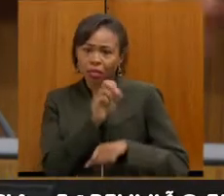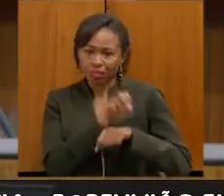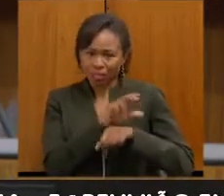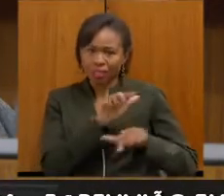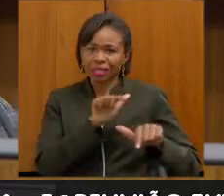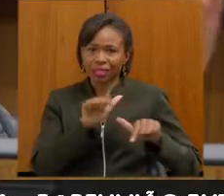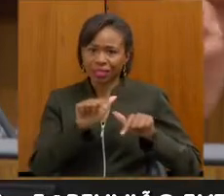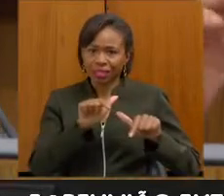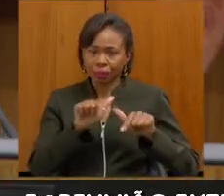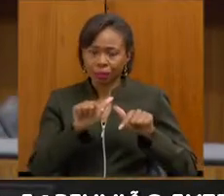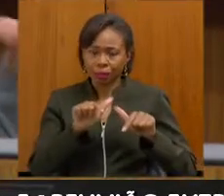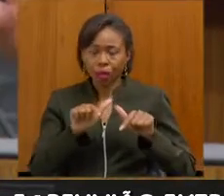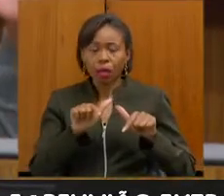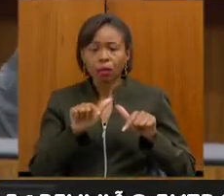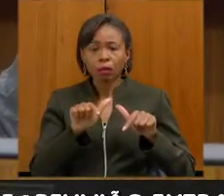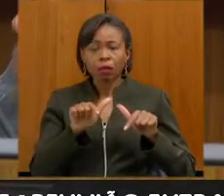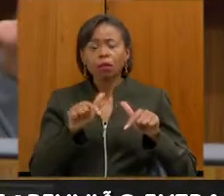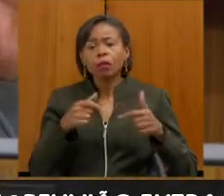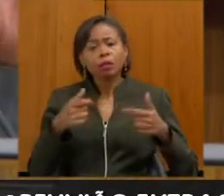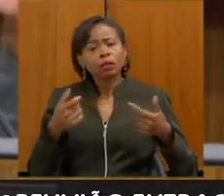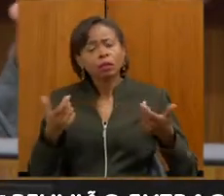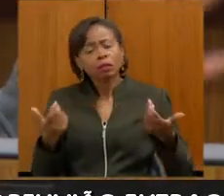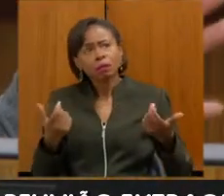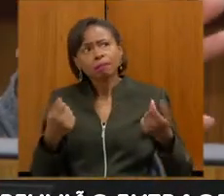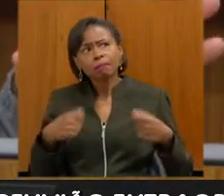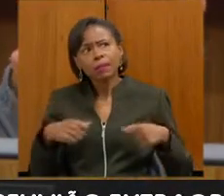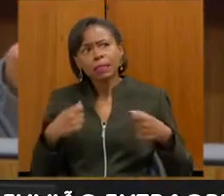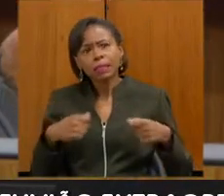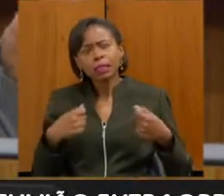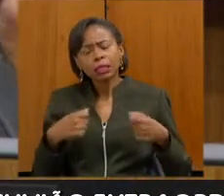deveria preparar para eles uma pequena